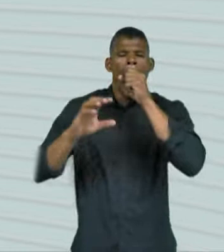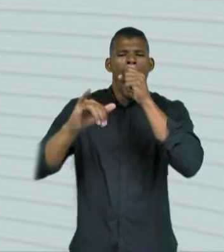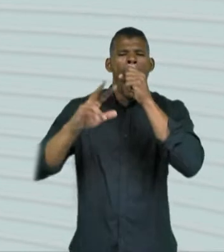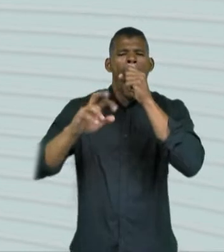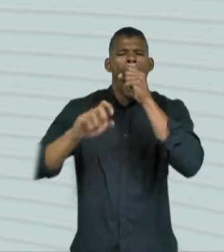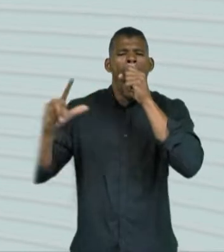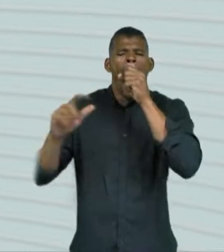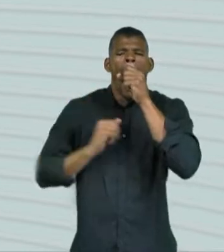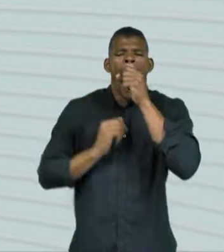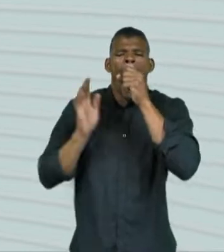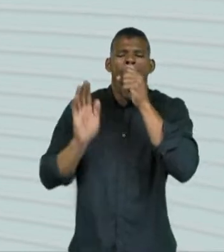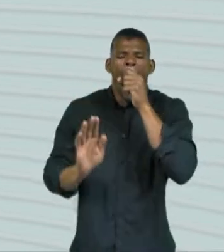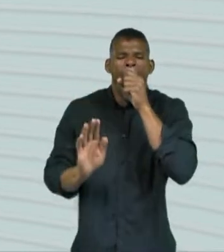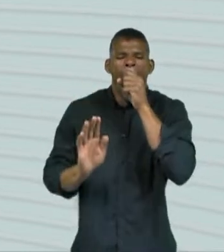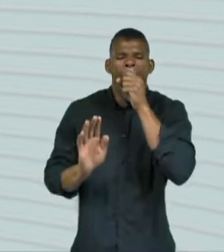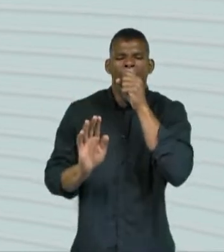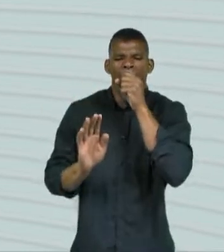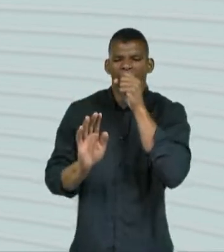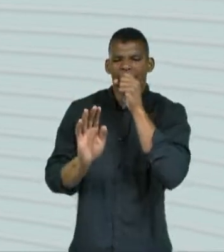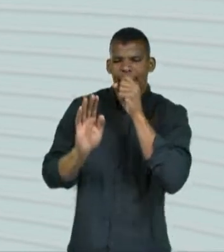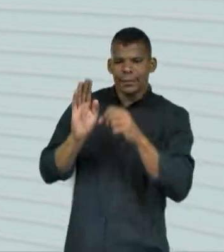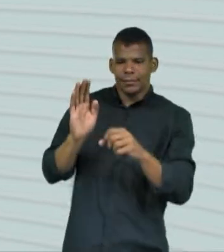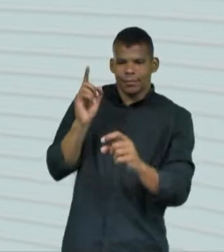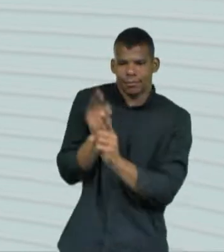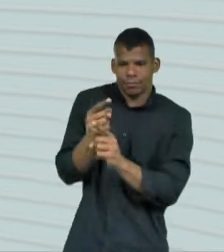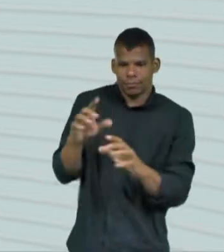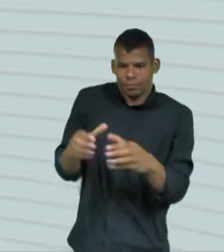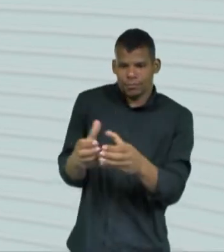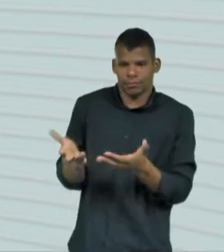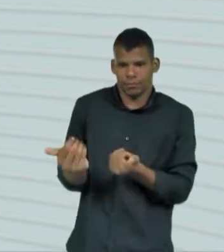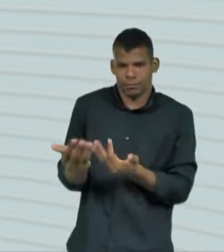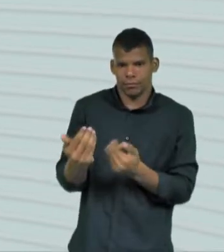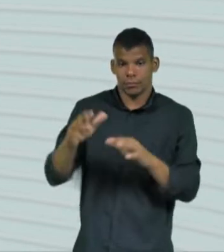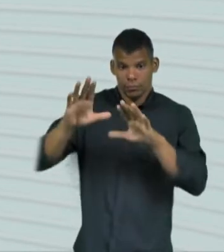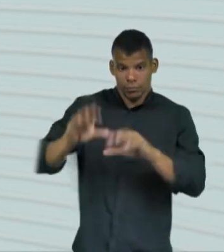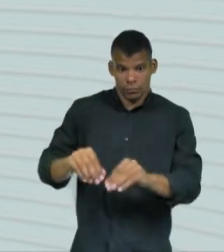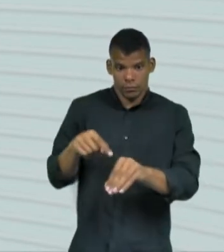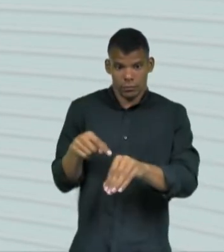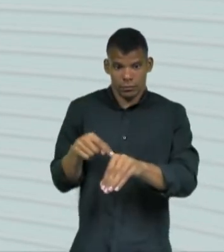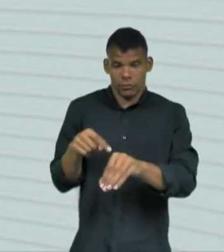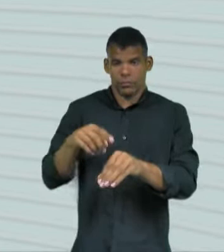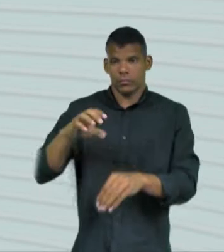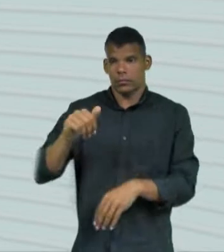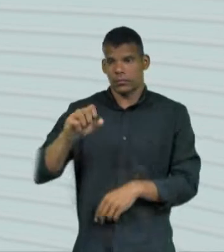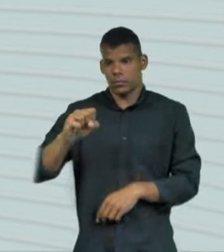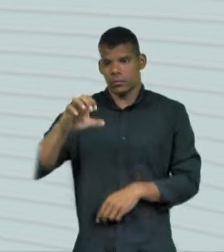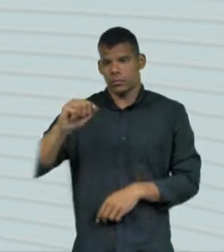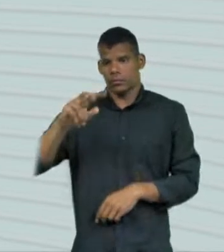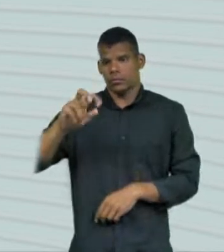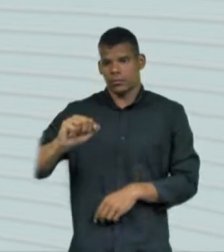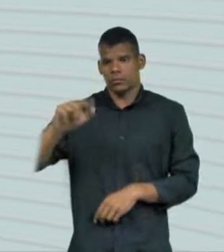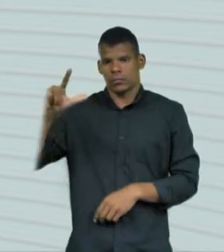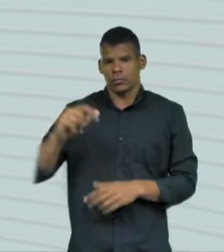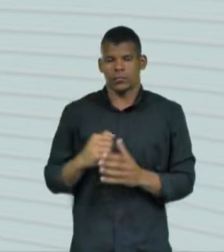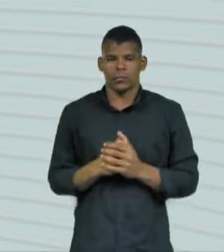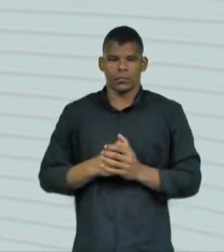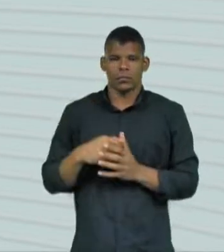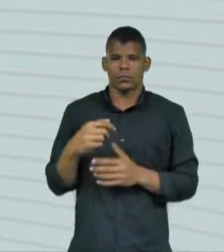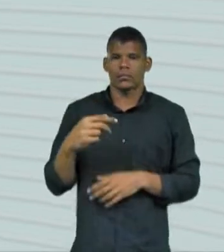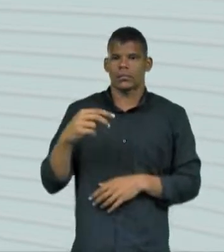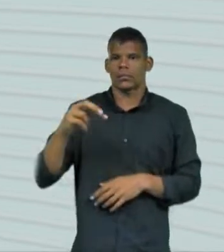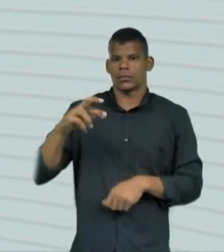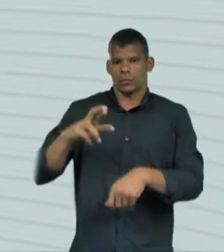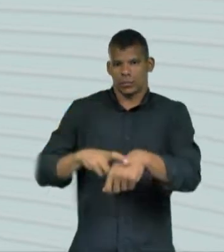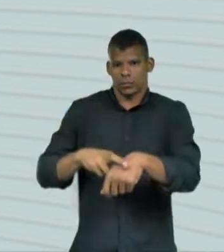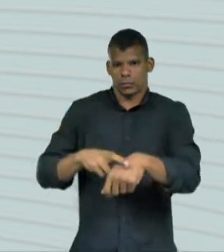juventude no Comitê Central e, à noite, faz carreata em Cascavel. O candidato do PDT, Roberto Cláudio, tem reunião